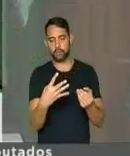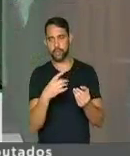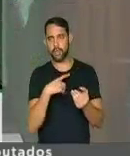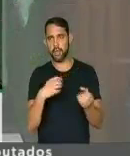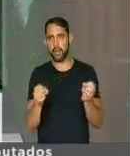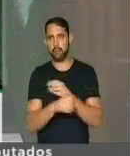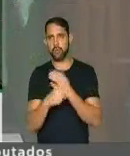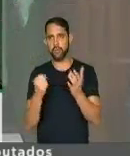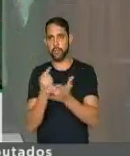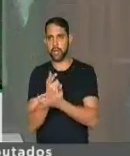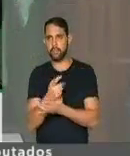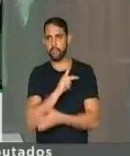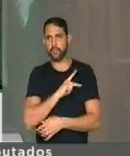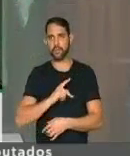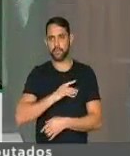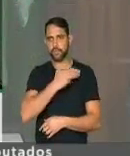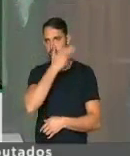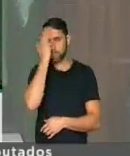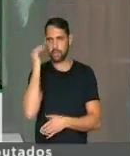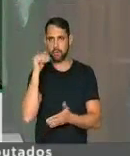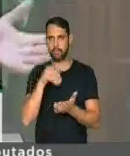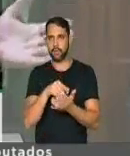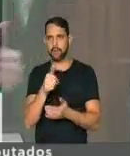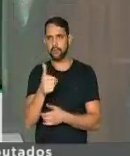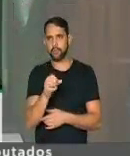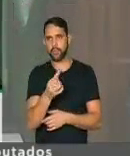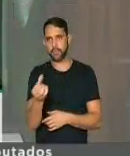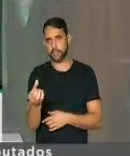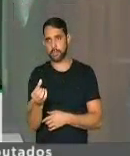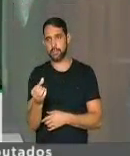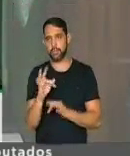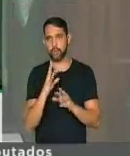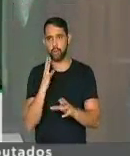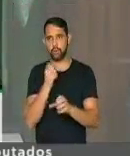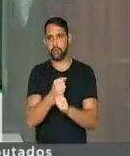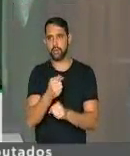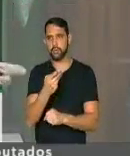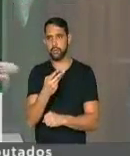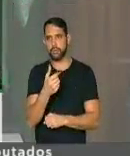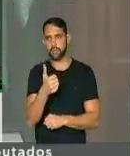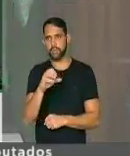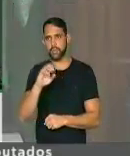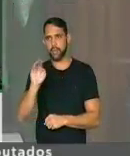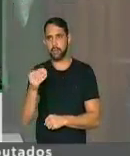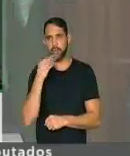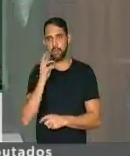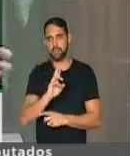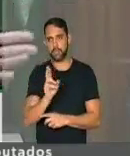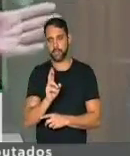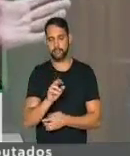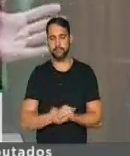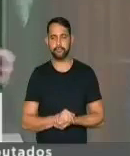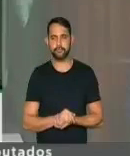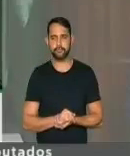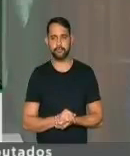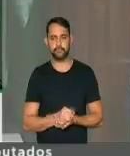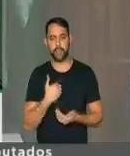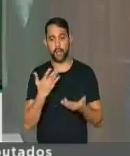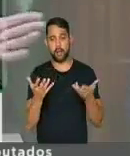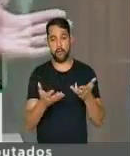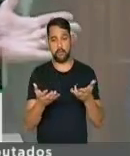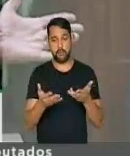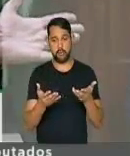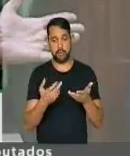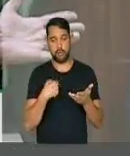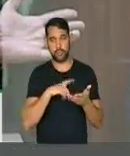quem terminou de pagar foi o presidente Temer, agora, no final de 2016, total de 280 milhões de reais. E, agora,